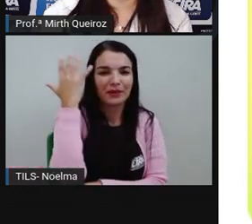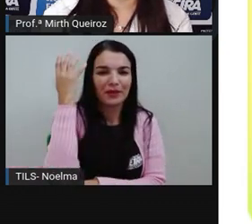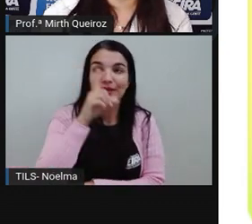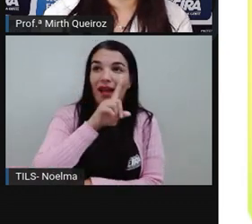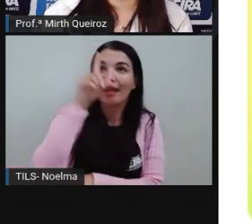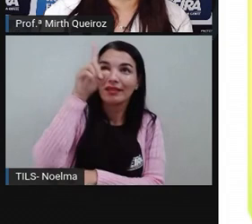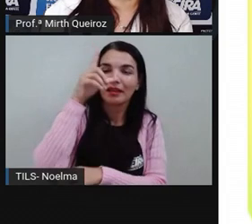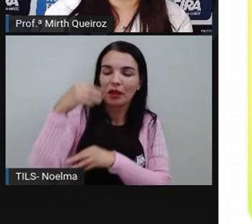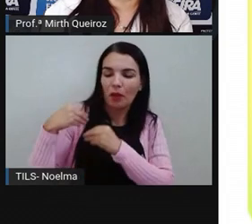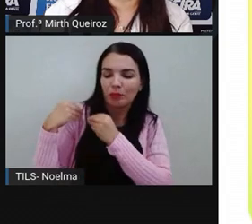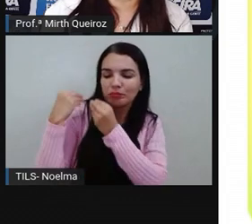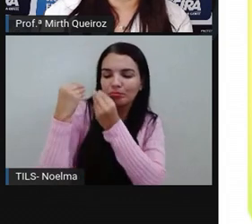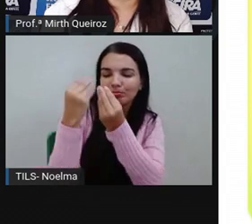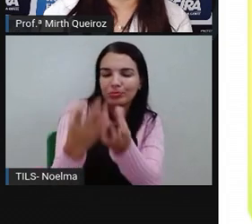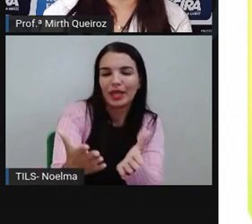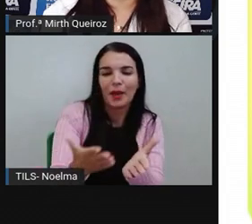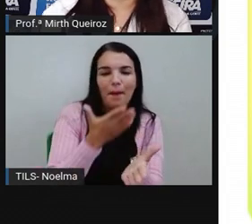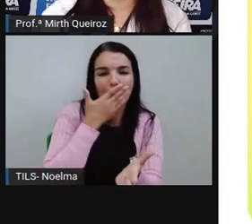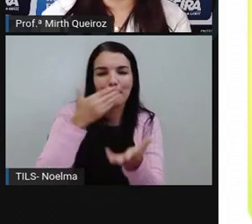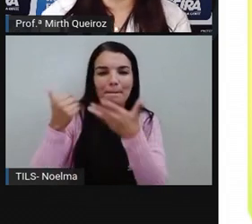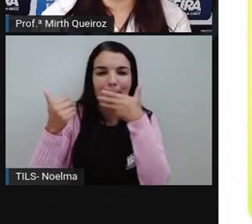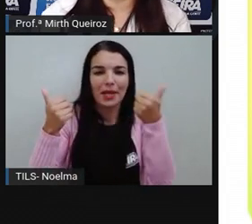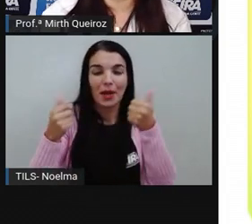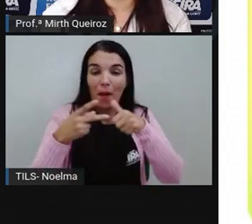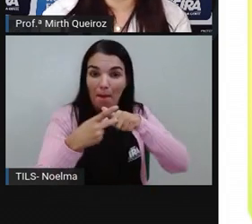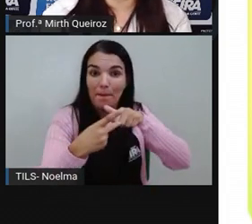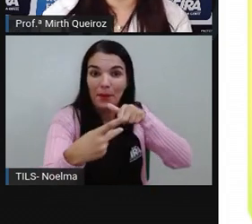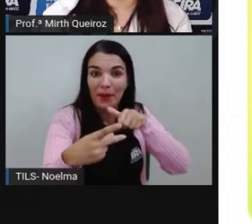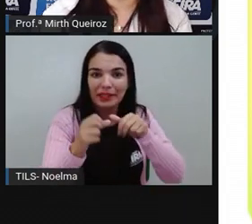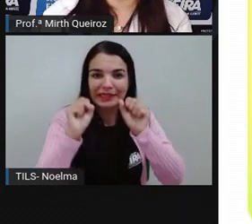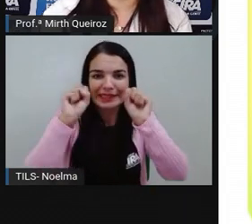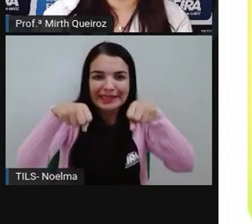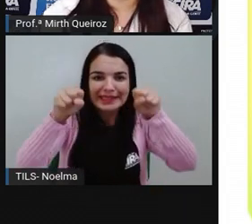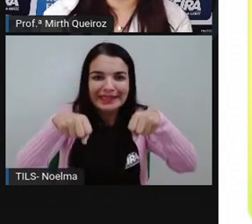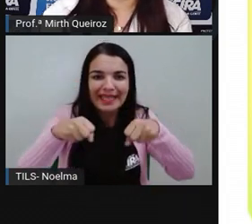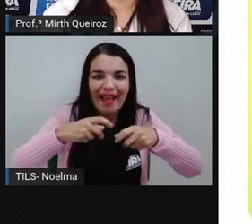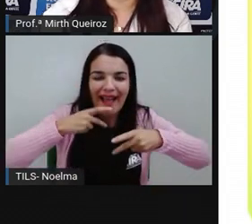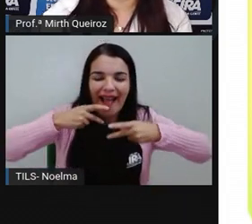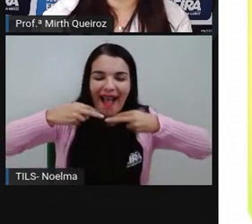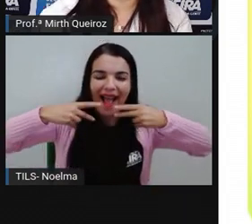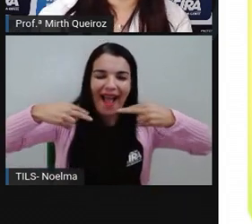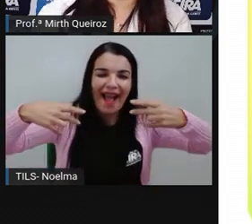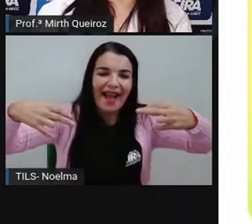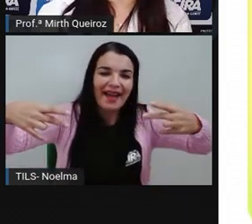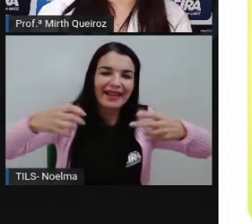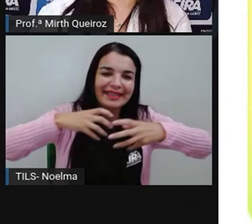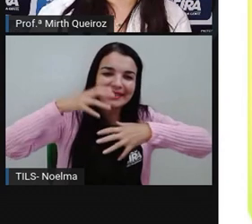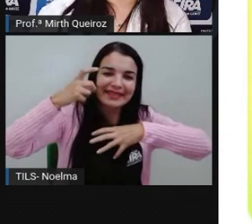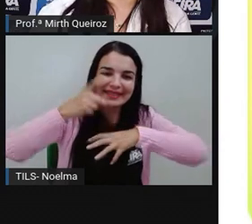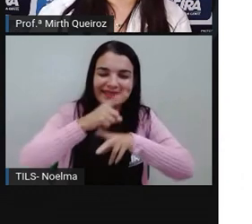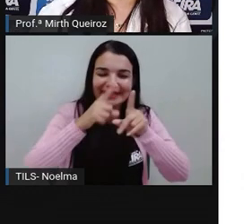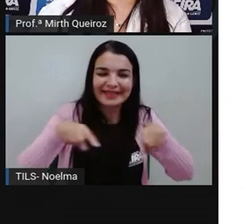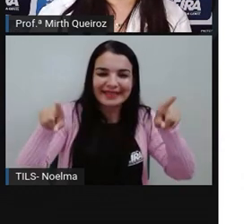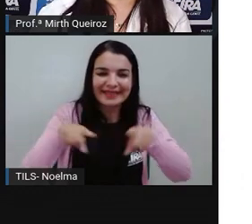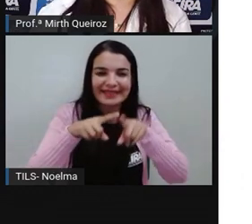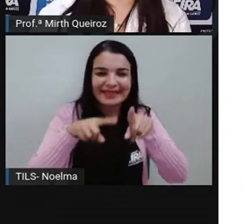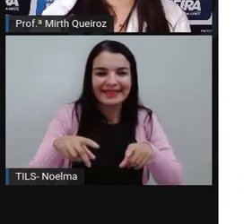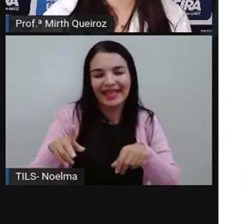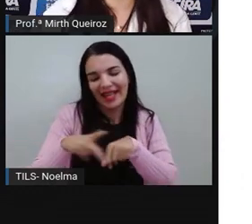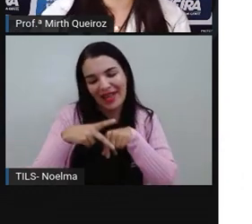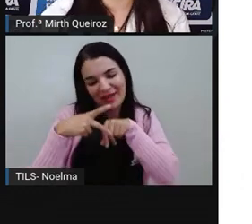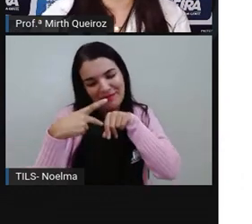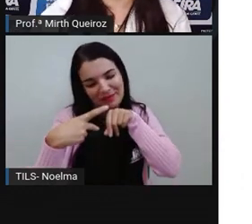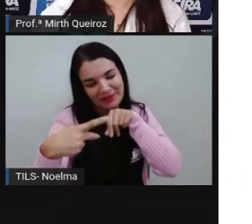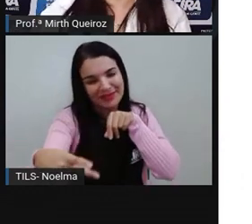fez a sua primazia. O poeta, com certeza, canta sim a natureza, o Nordeste, a